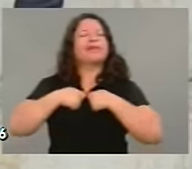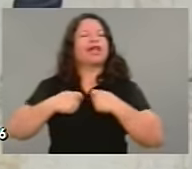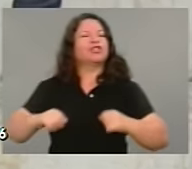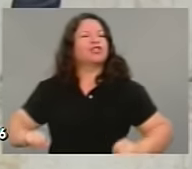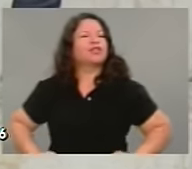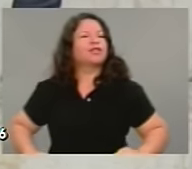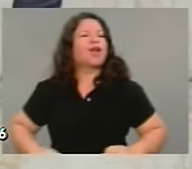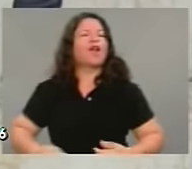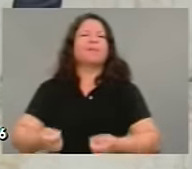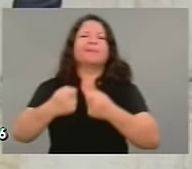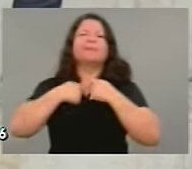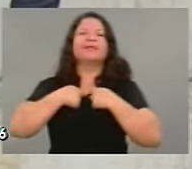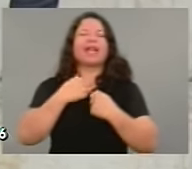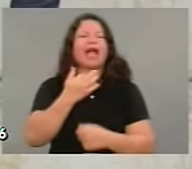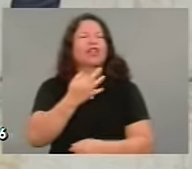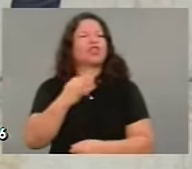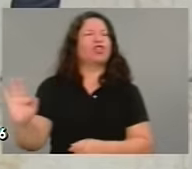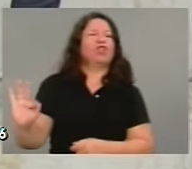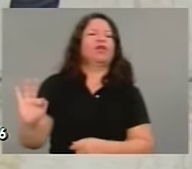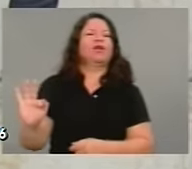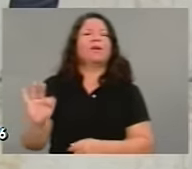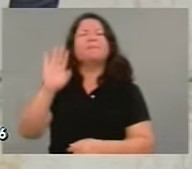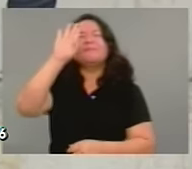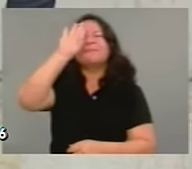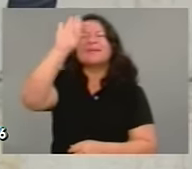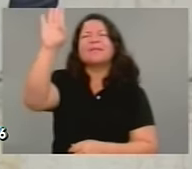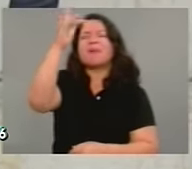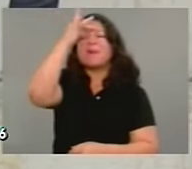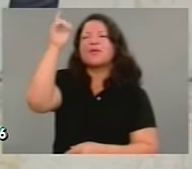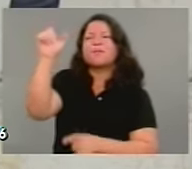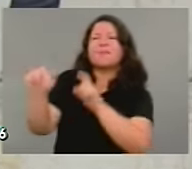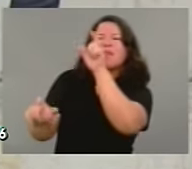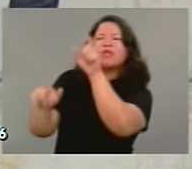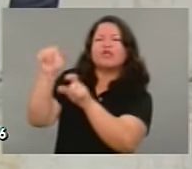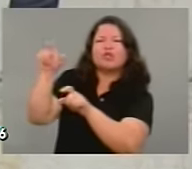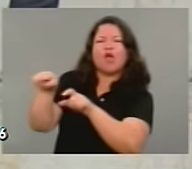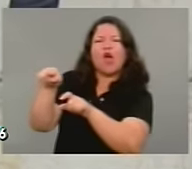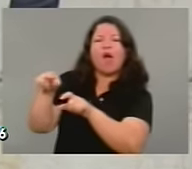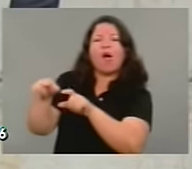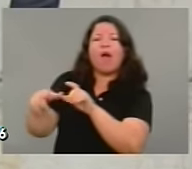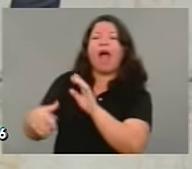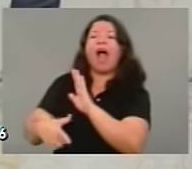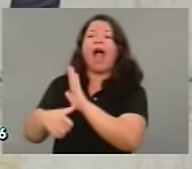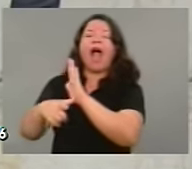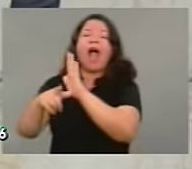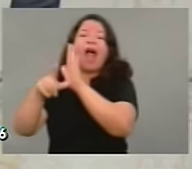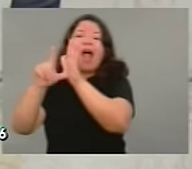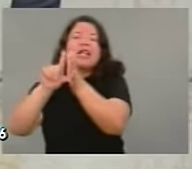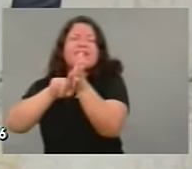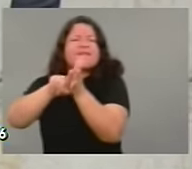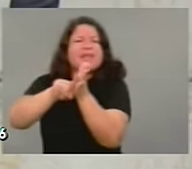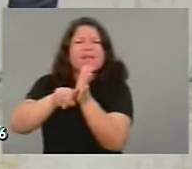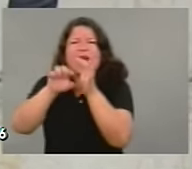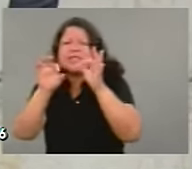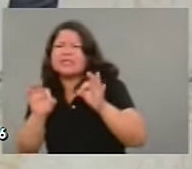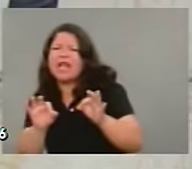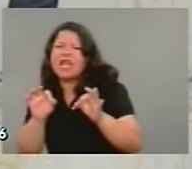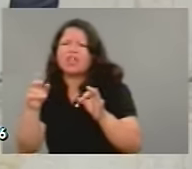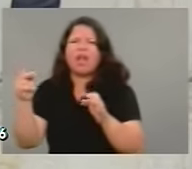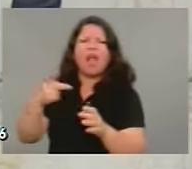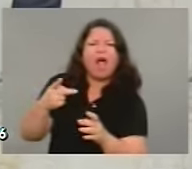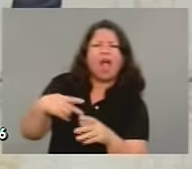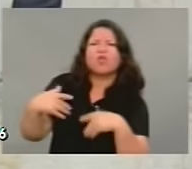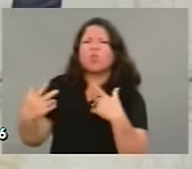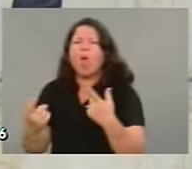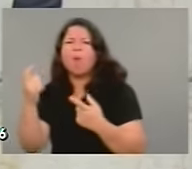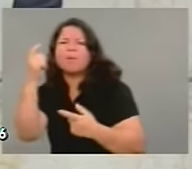principalmente de algumas pessoas que, antes de verificar se de fato esses boatos que rolam